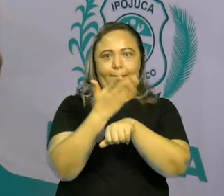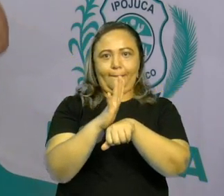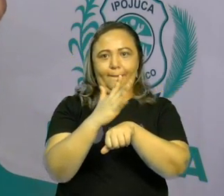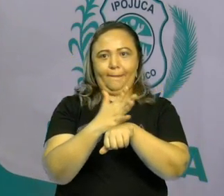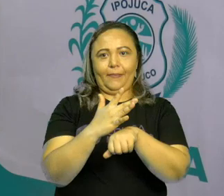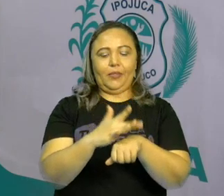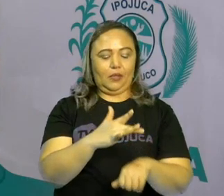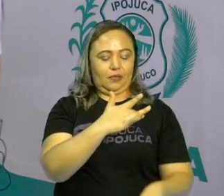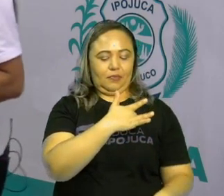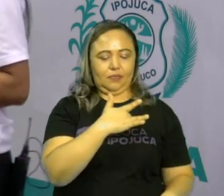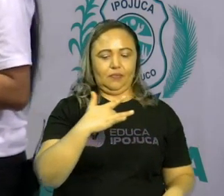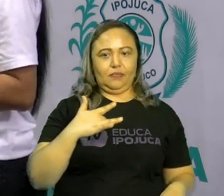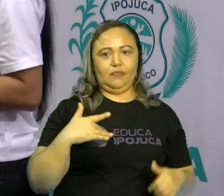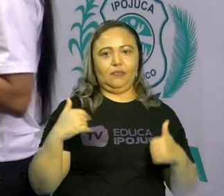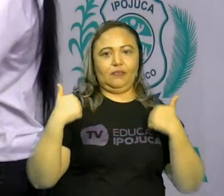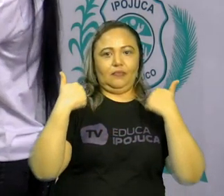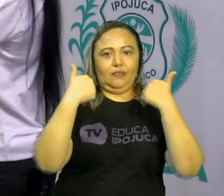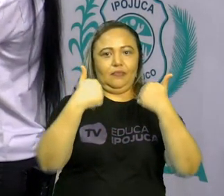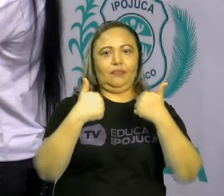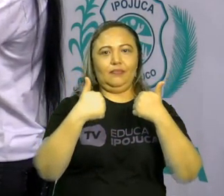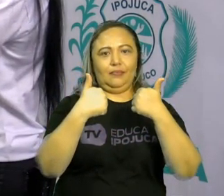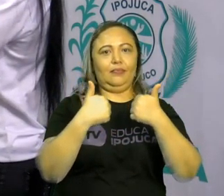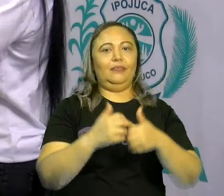com mais saúde e mais desenvolvido.